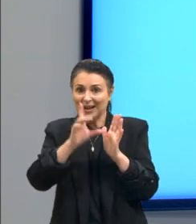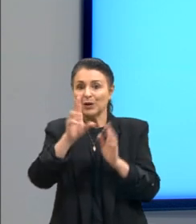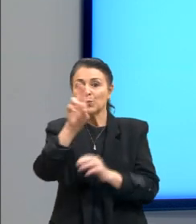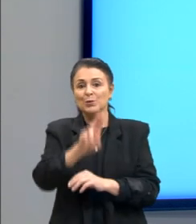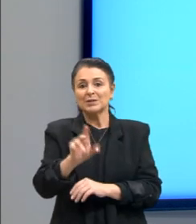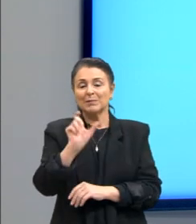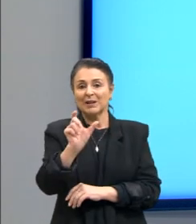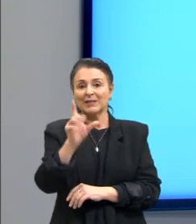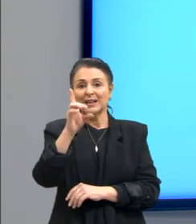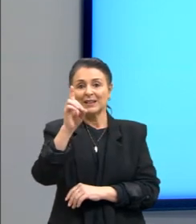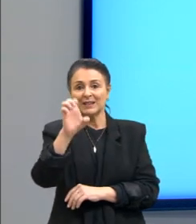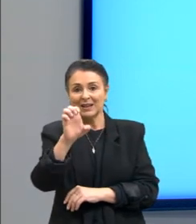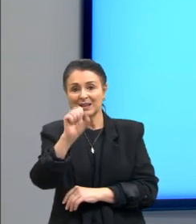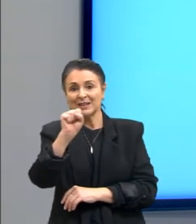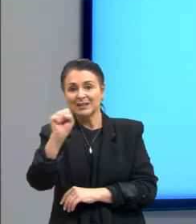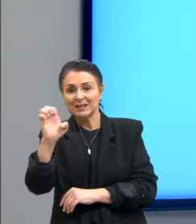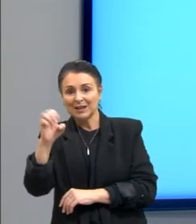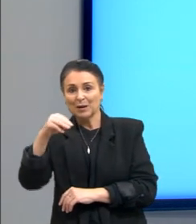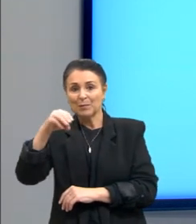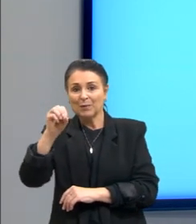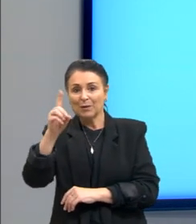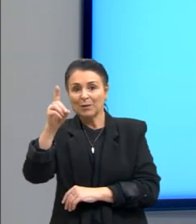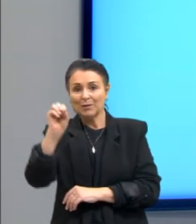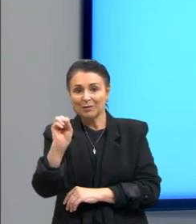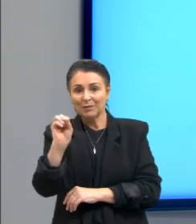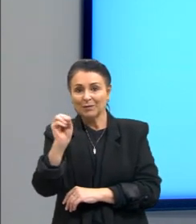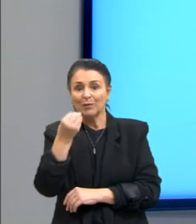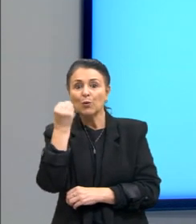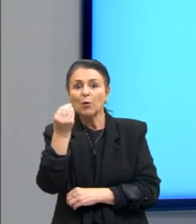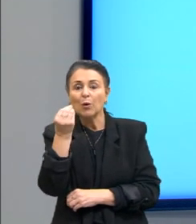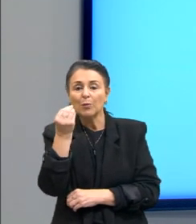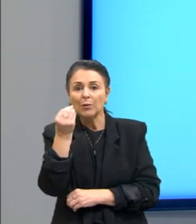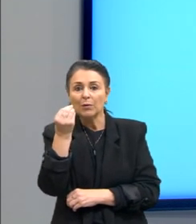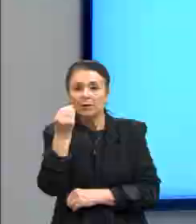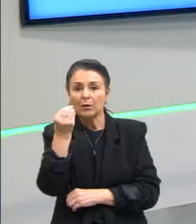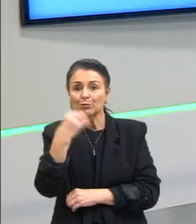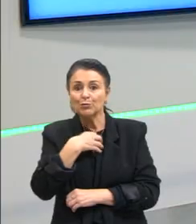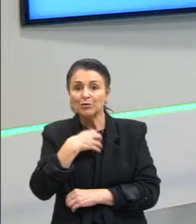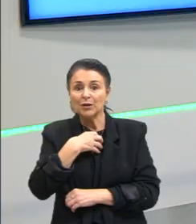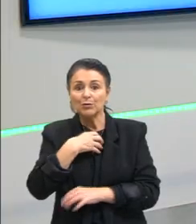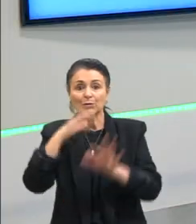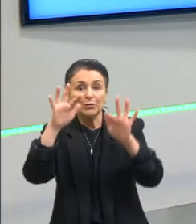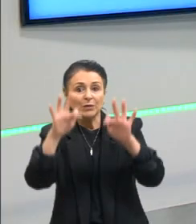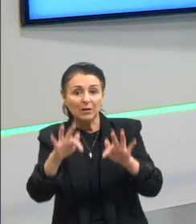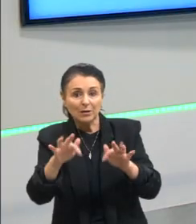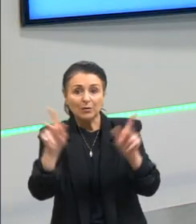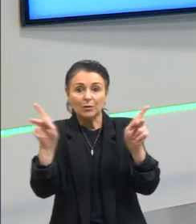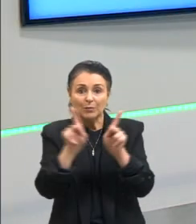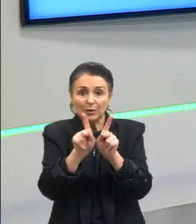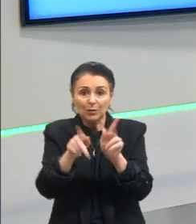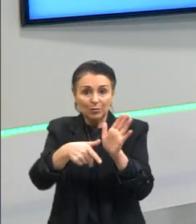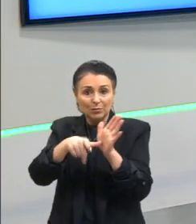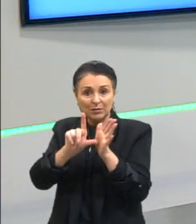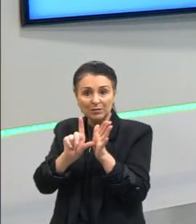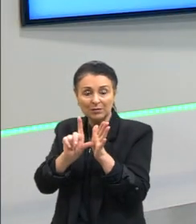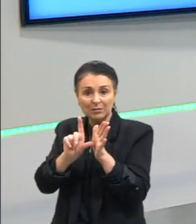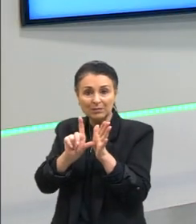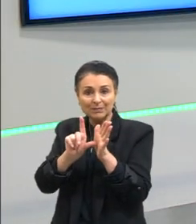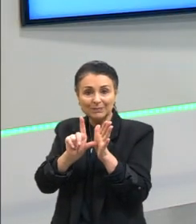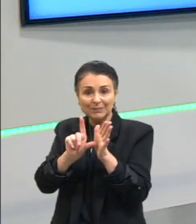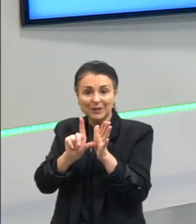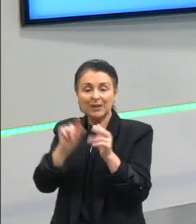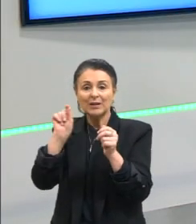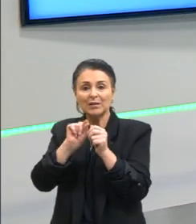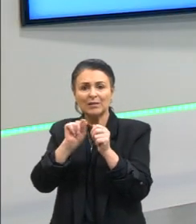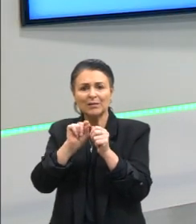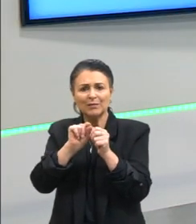modo? do modo que foi dito antes certo? então pensar nessas palavrinhas que conectam um período ao outro que